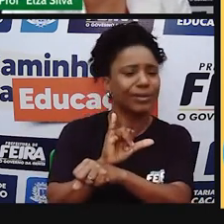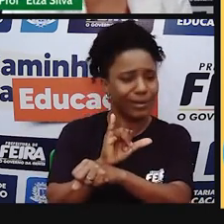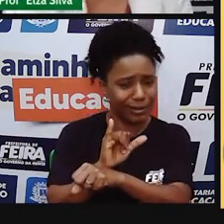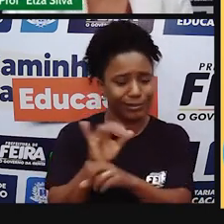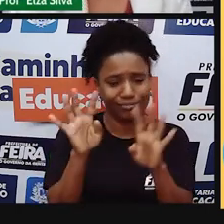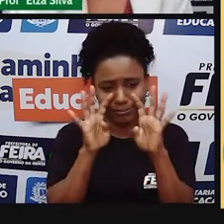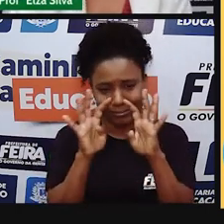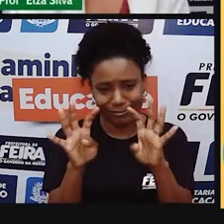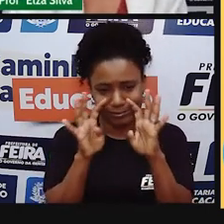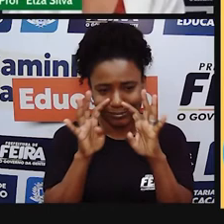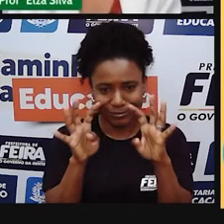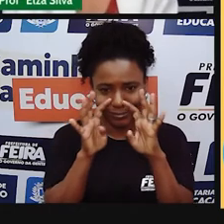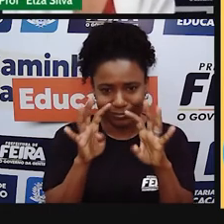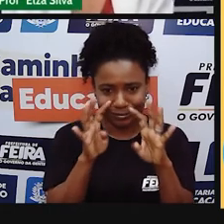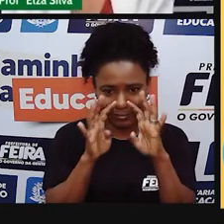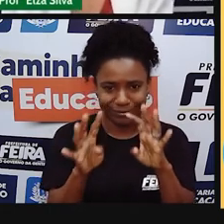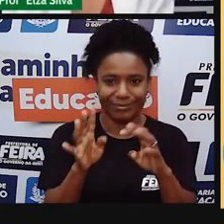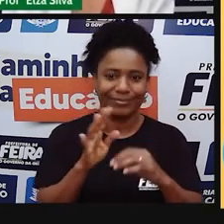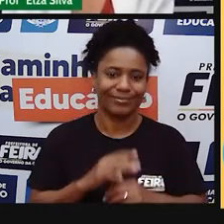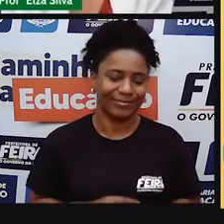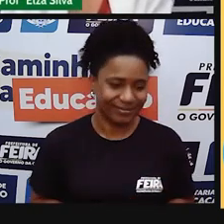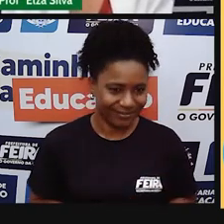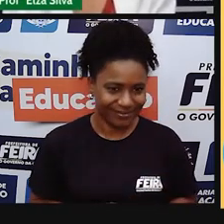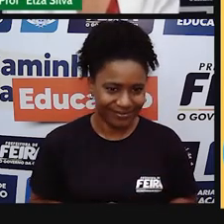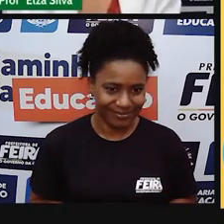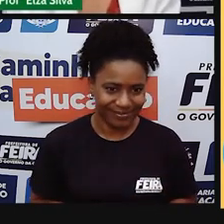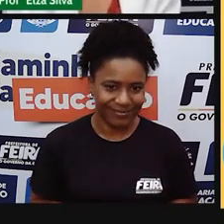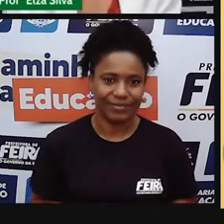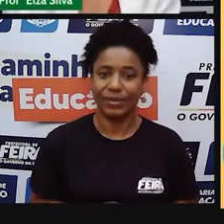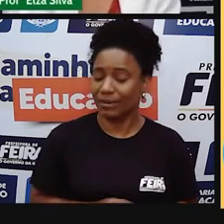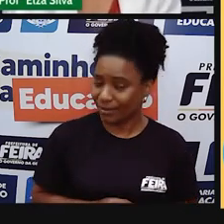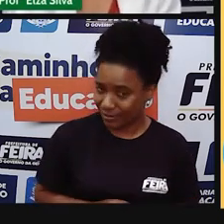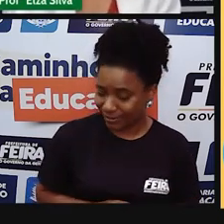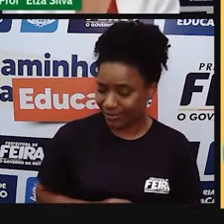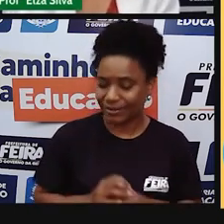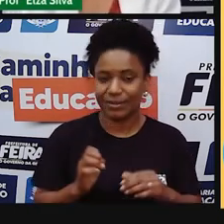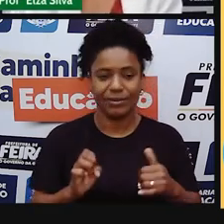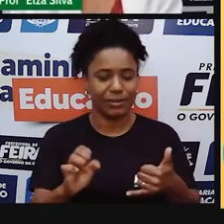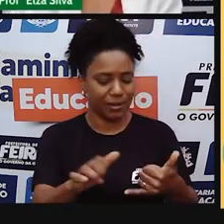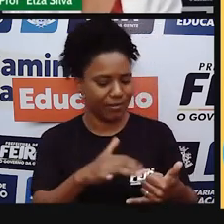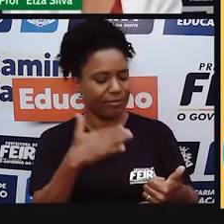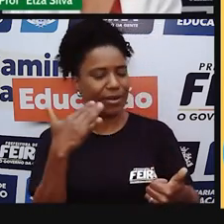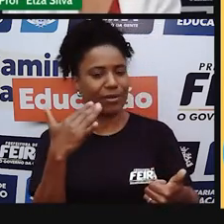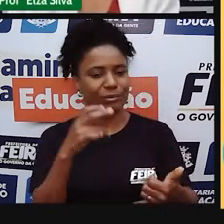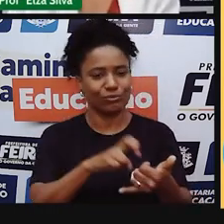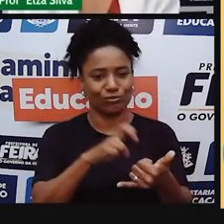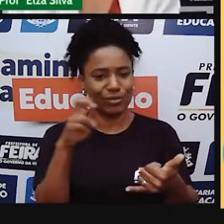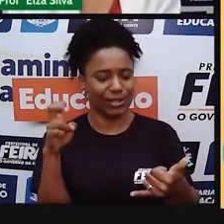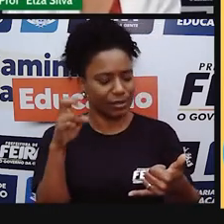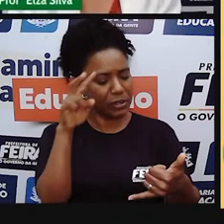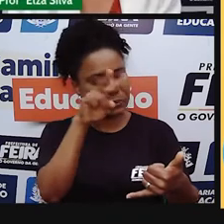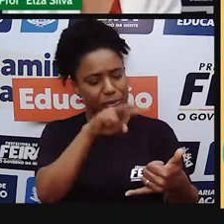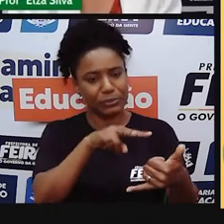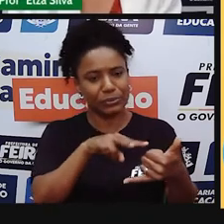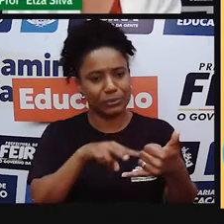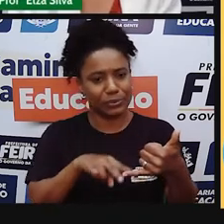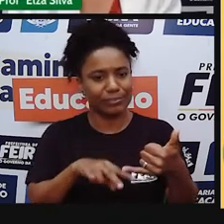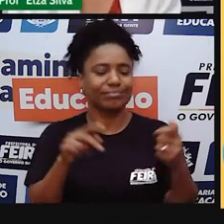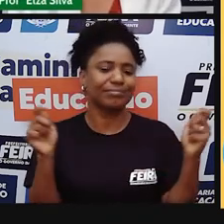I check my e-mail in the morning. Então, eu posso verificar meus e-mails pela manhã, por exemplo.